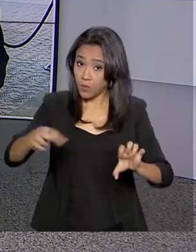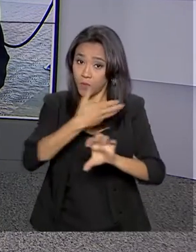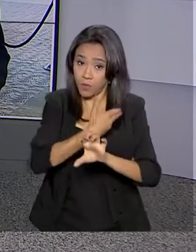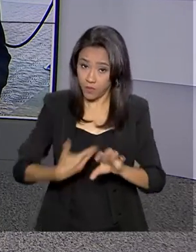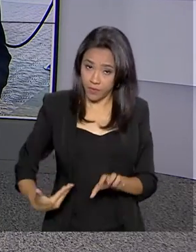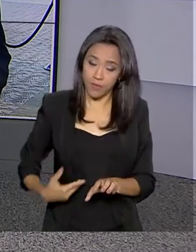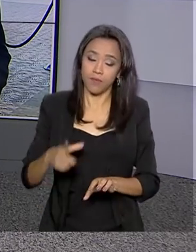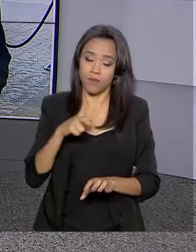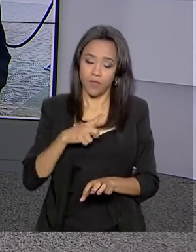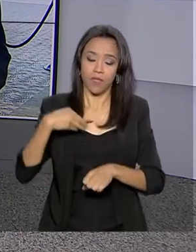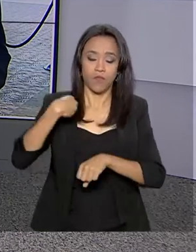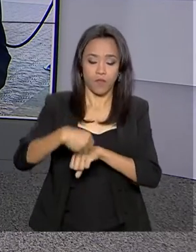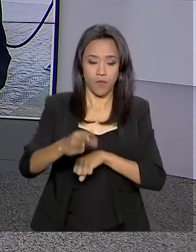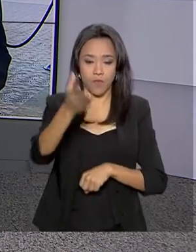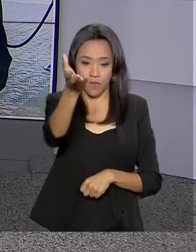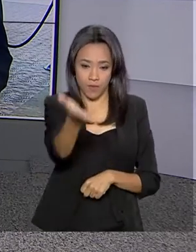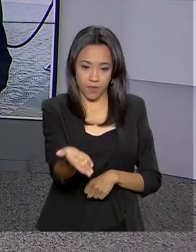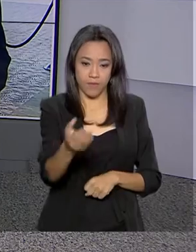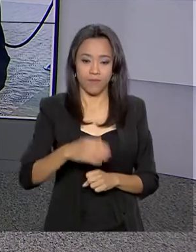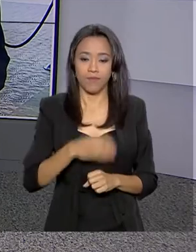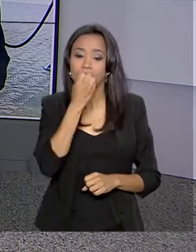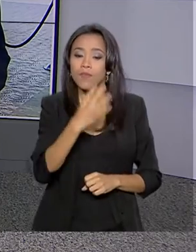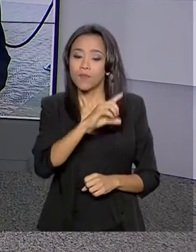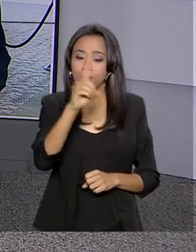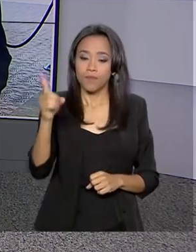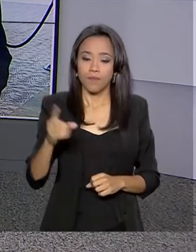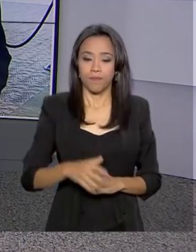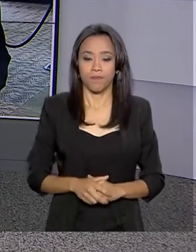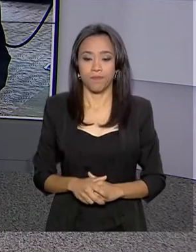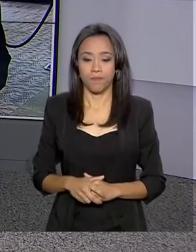São Paulo traz as informações para a gente. Oi Ricardo, bom dia para você.